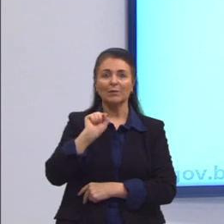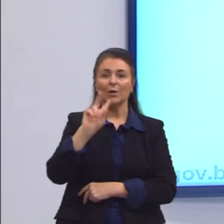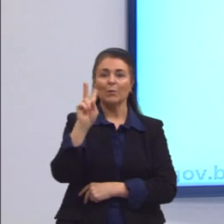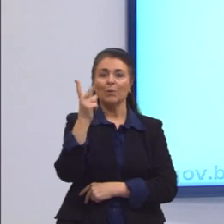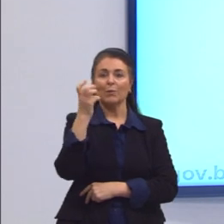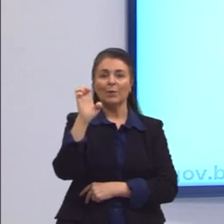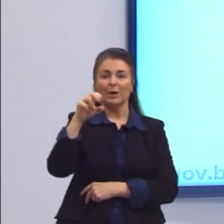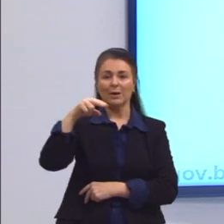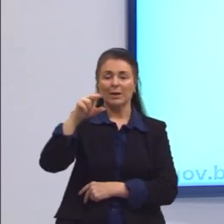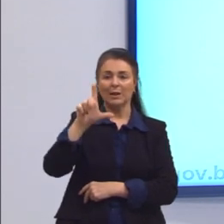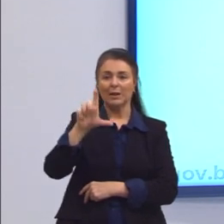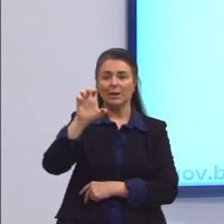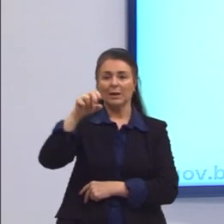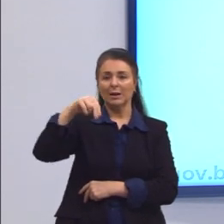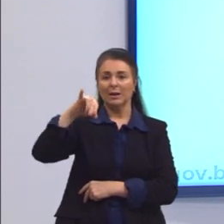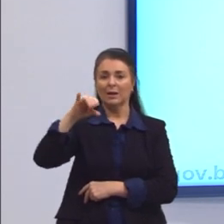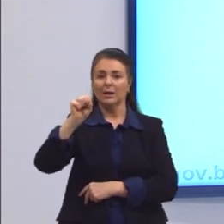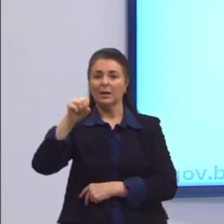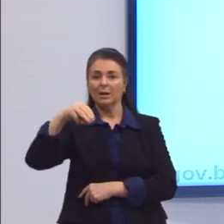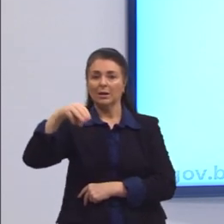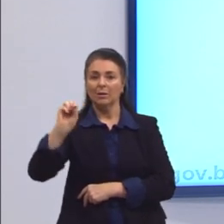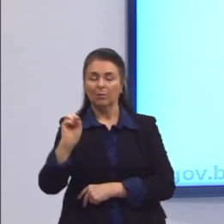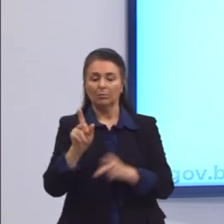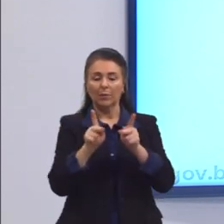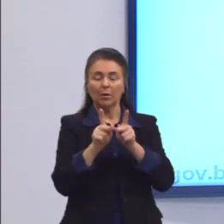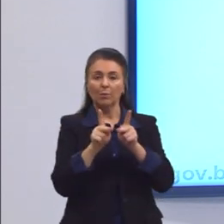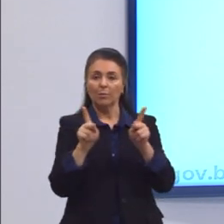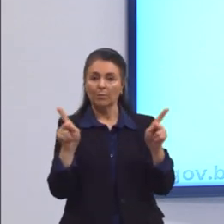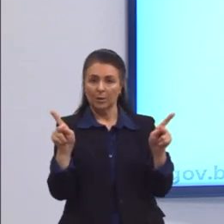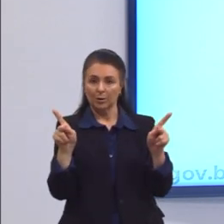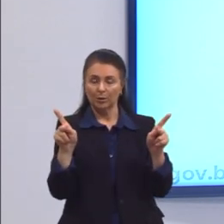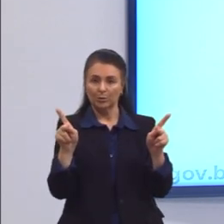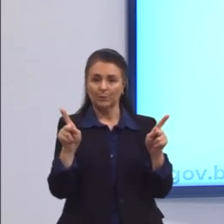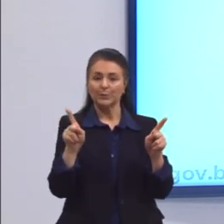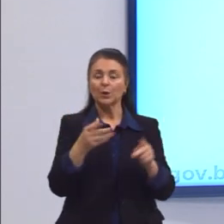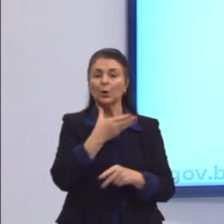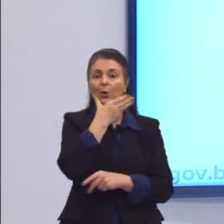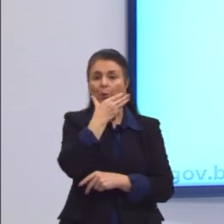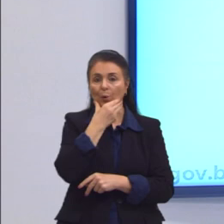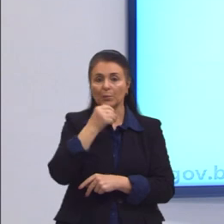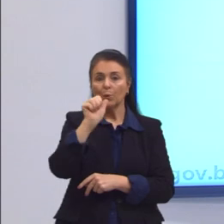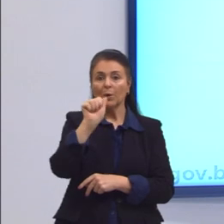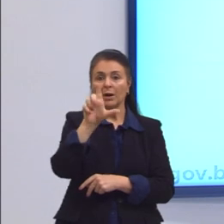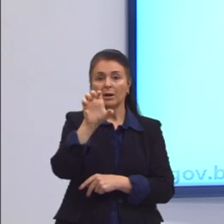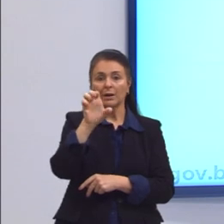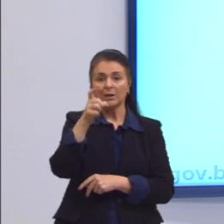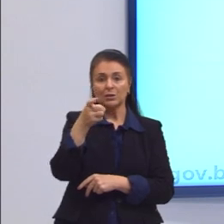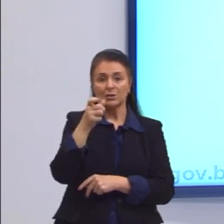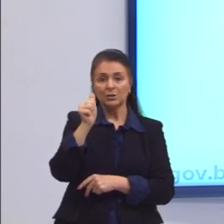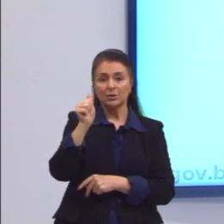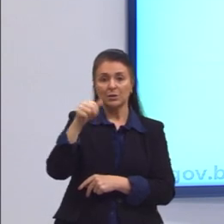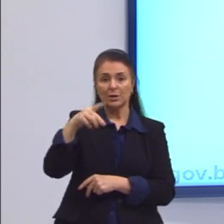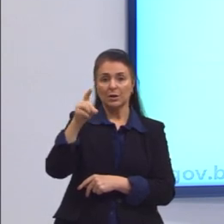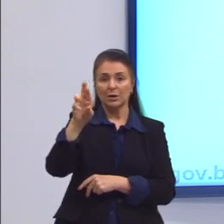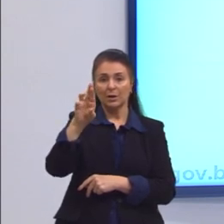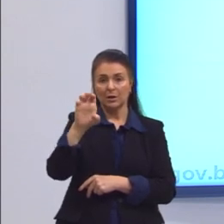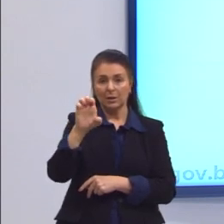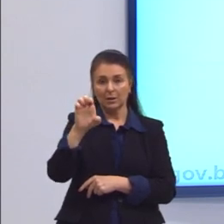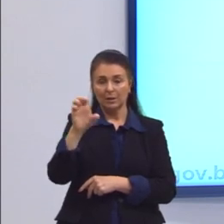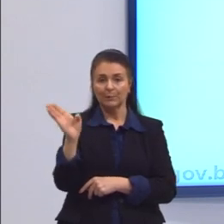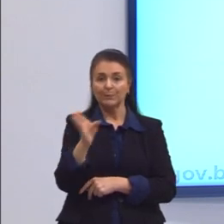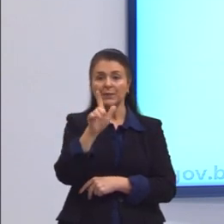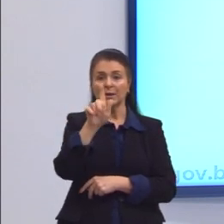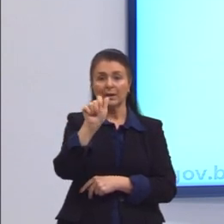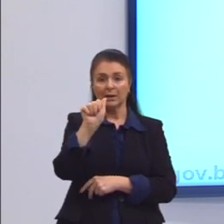O helenismo vai ser um período em que Alexandre o Grande invade... Alexandre o Grande é o rei da